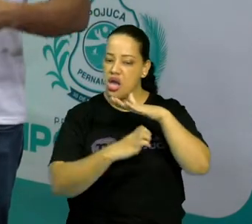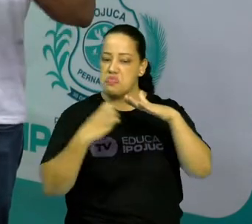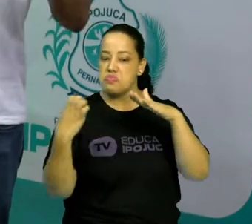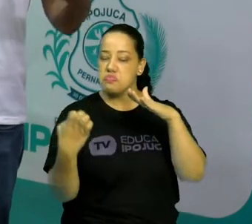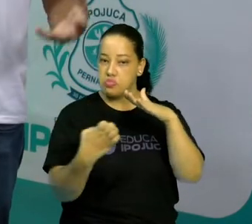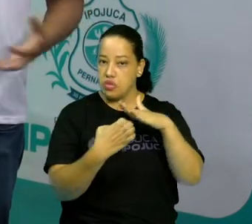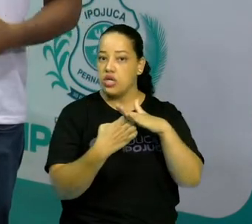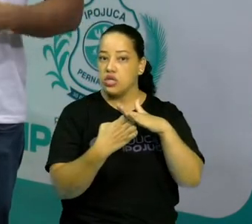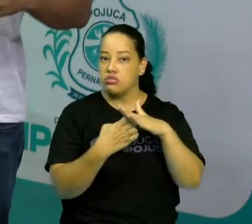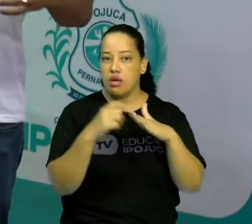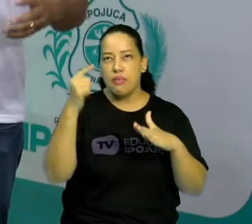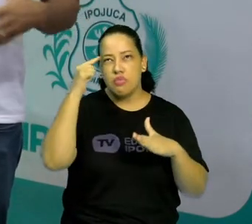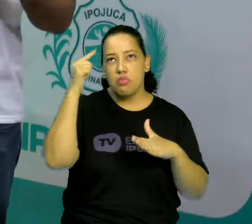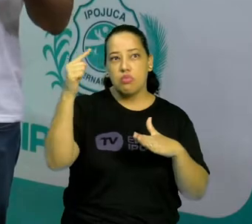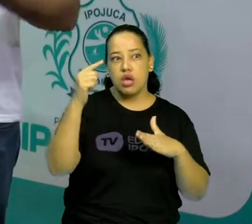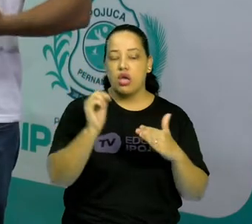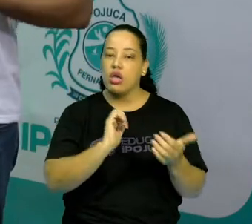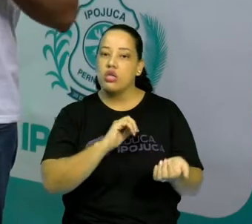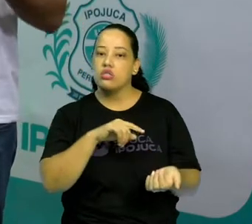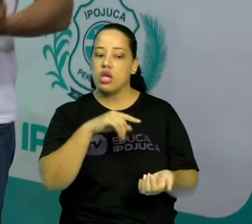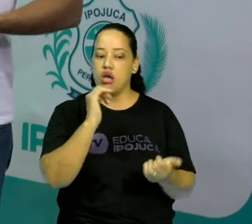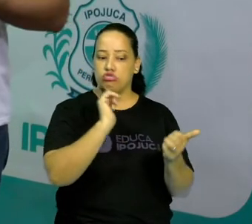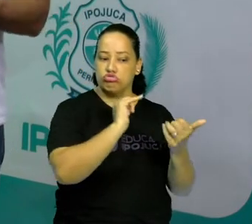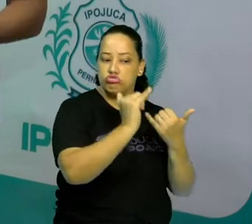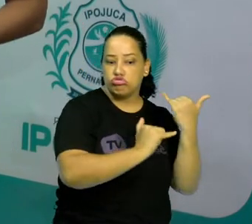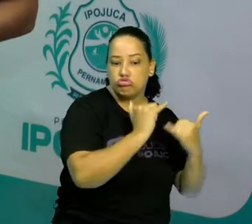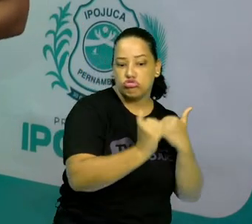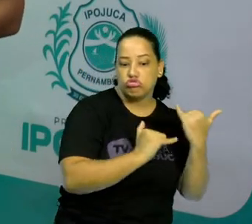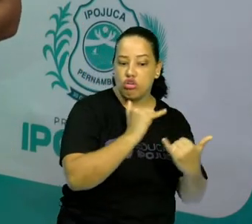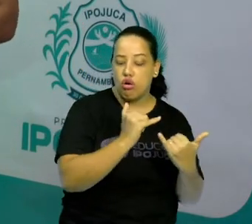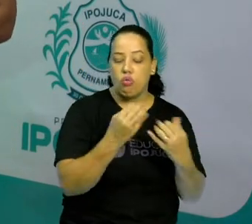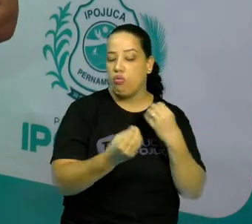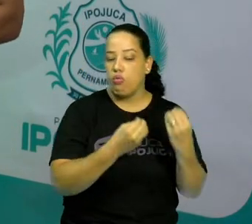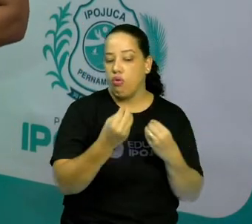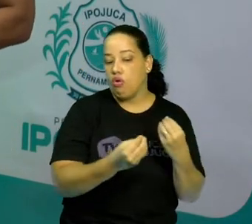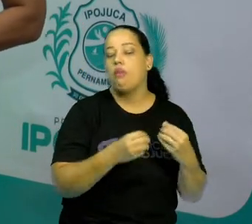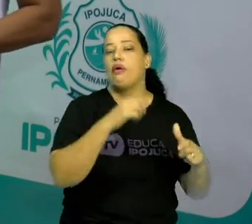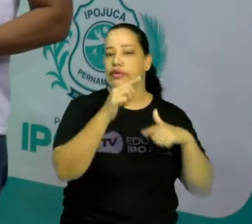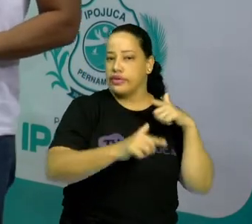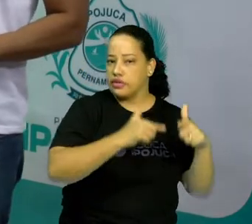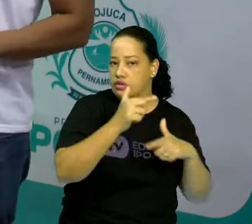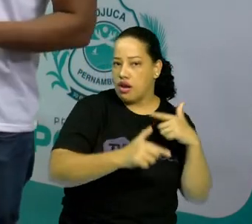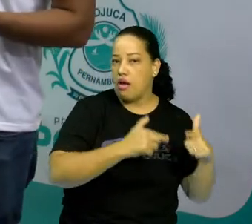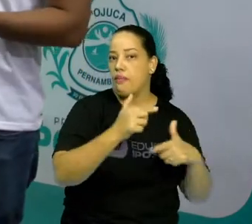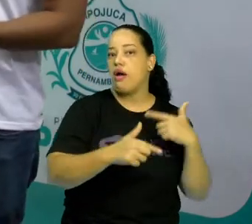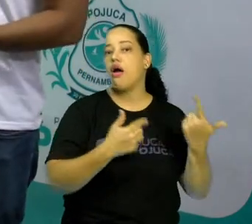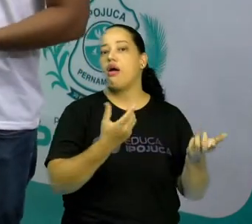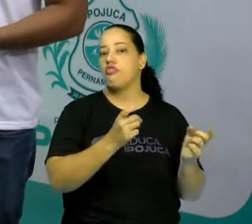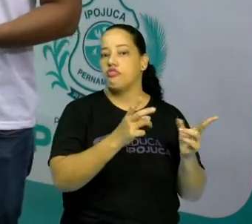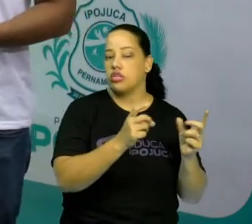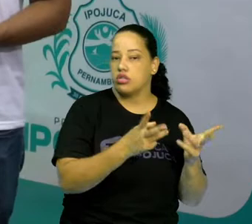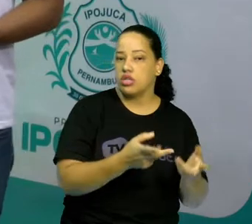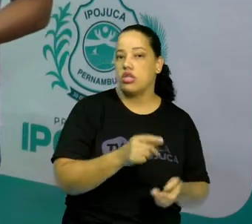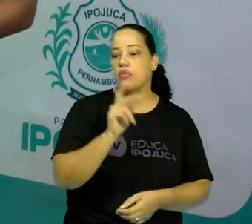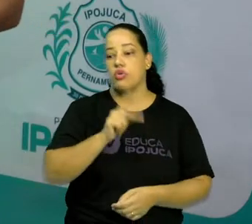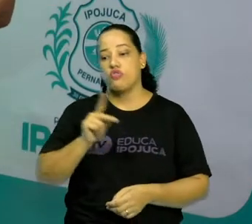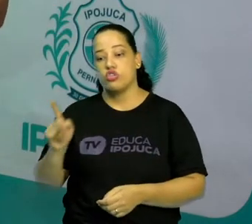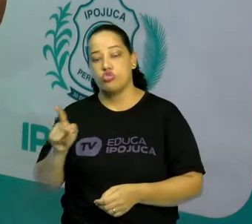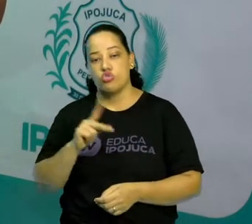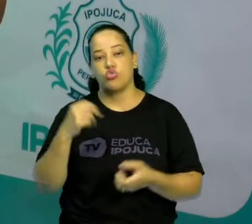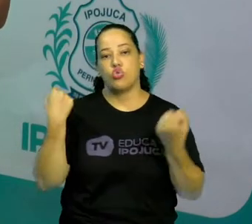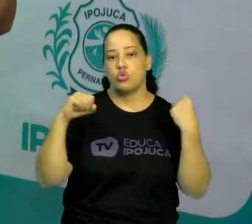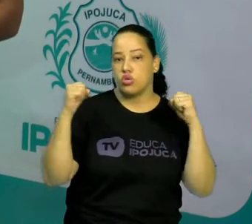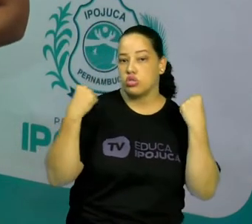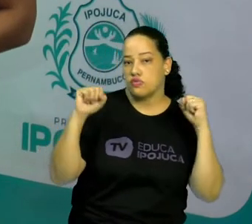jogos e viver da produção e da venda, da comercialização desses jogos, professores de educação físicos,